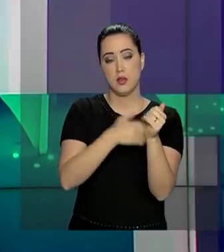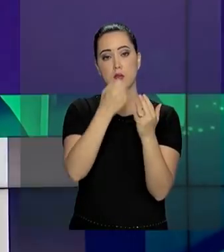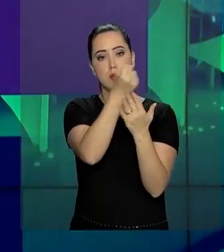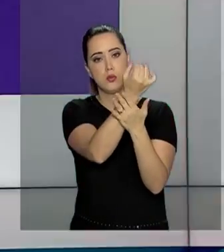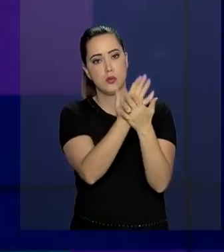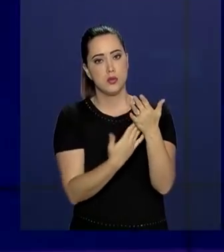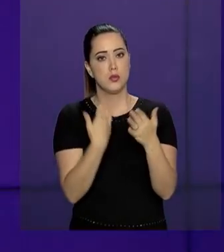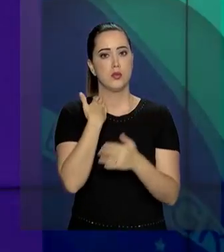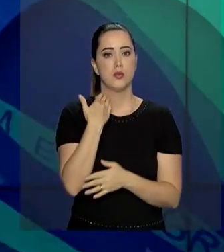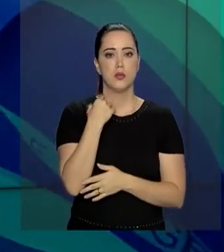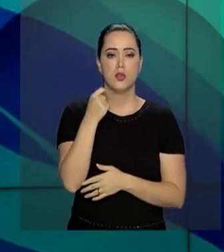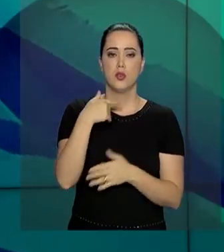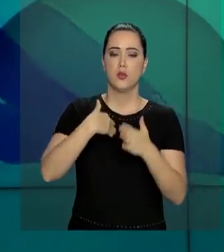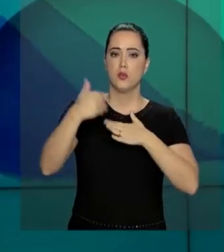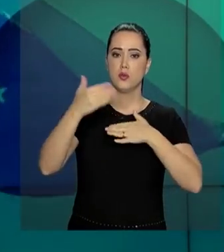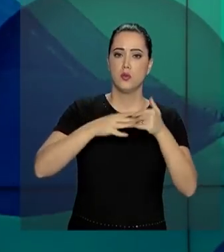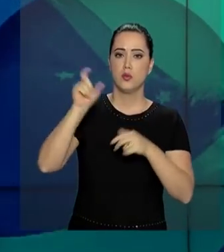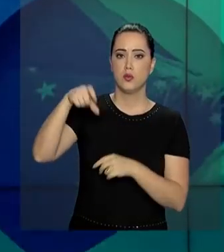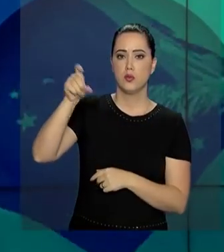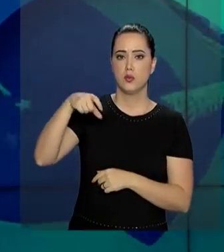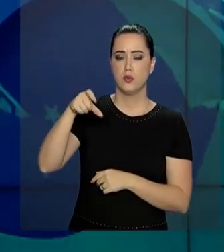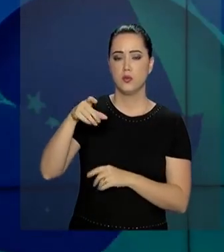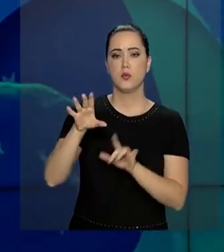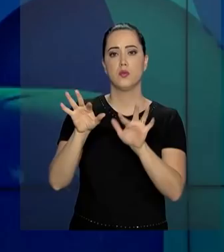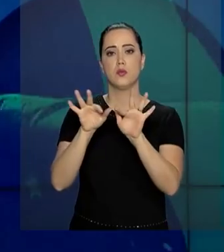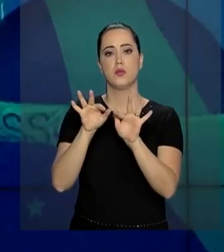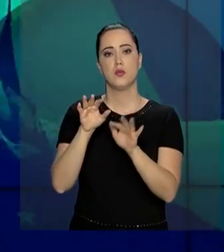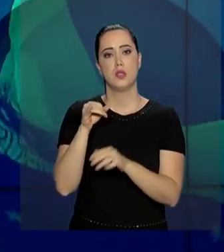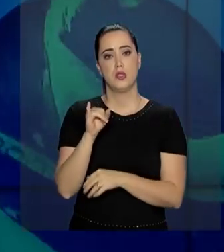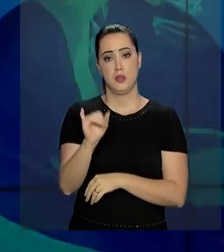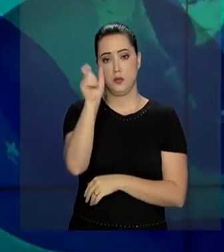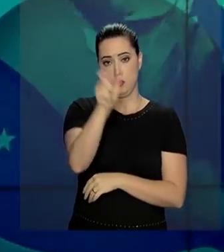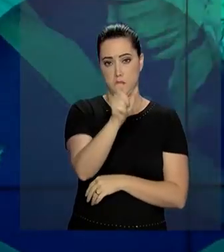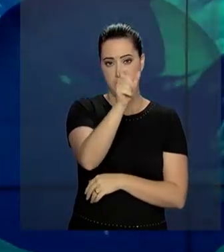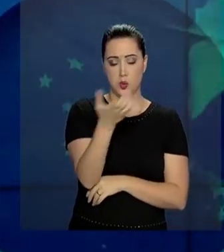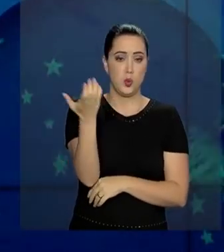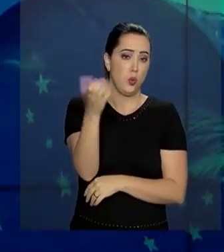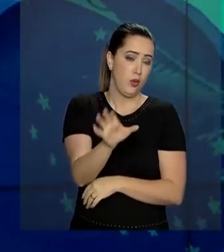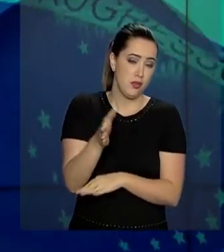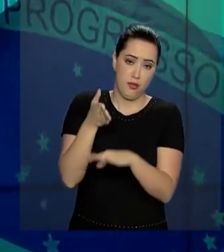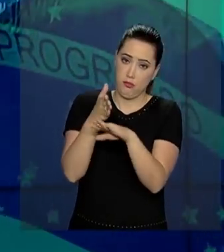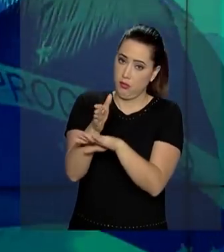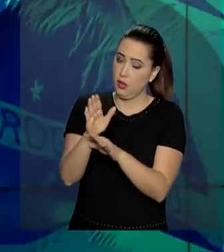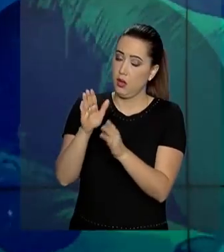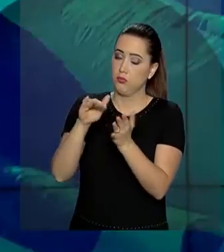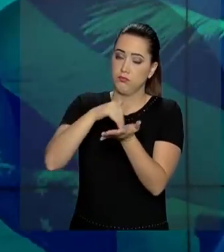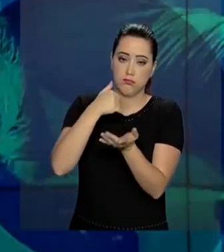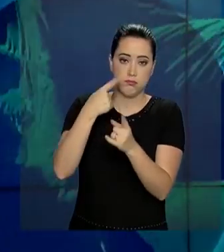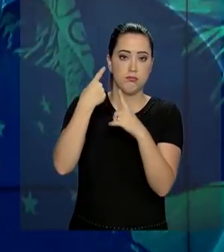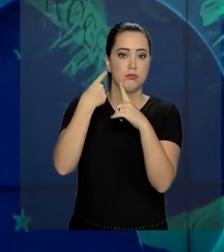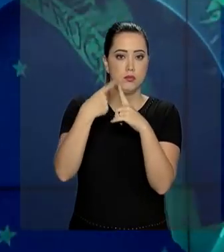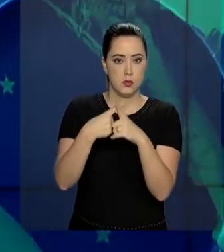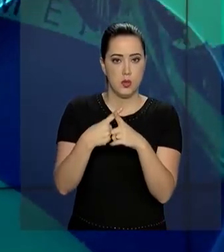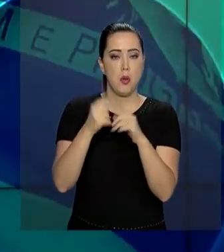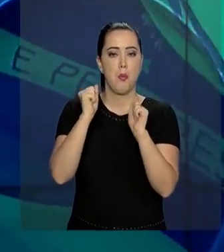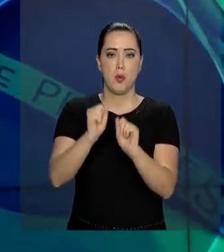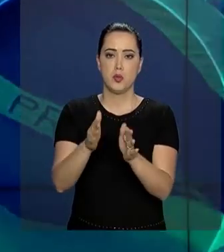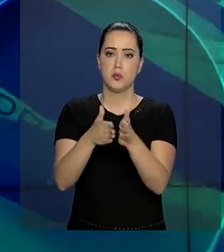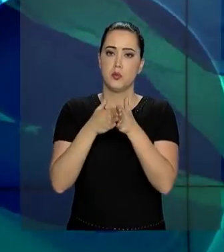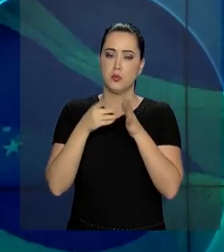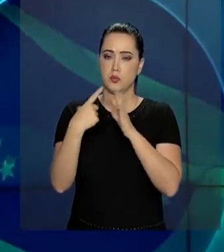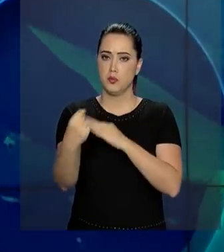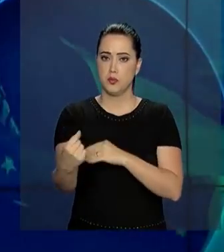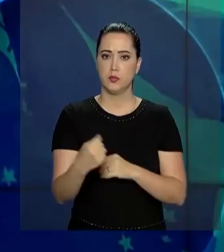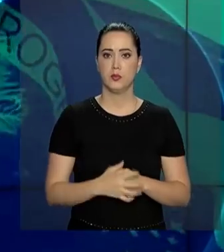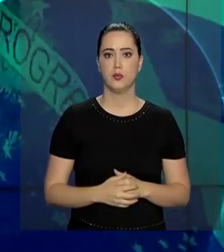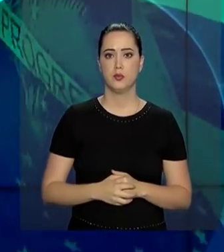extrato bancário ou a fatura do cartão de crédito. Se o consumidor não quiser fazer parte do cadastro, pode